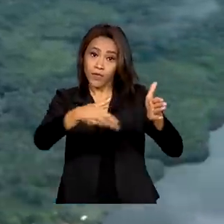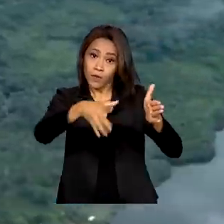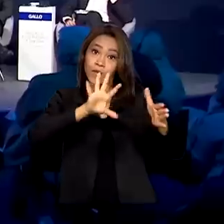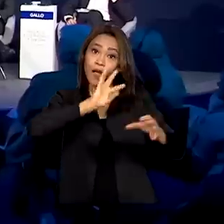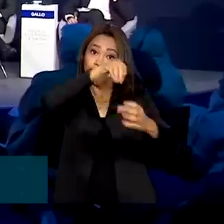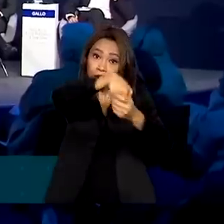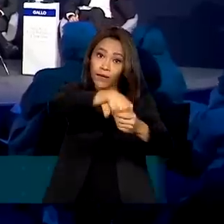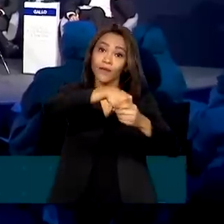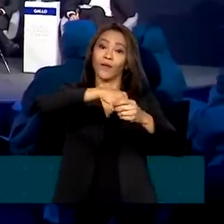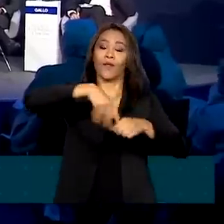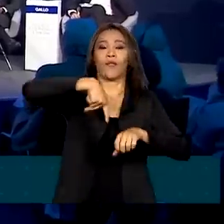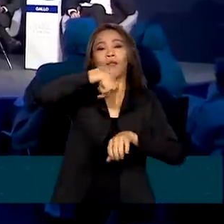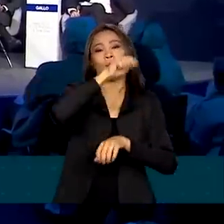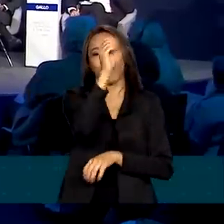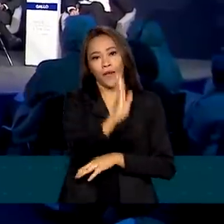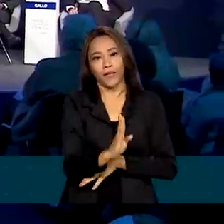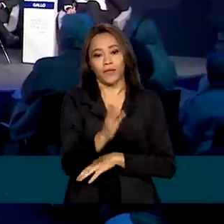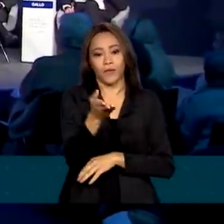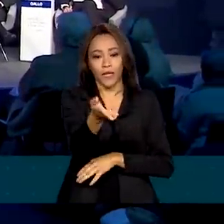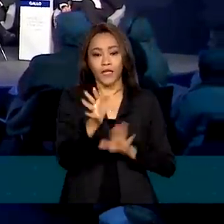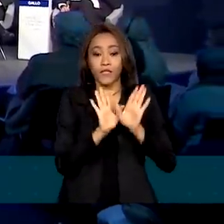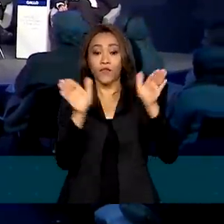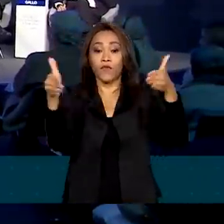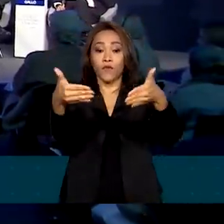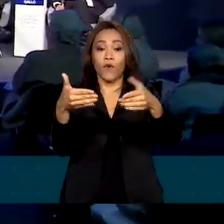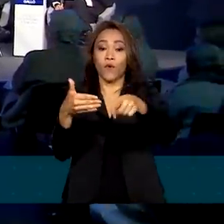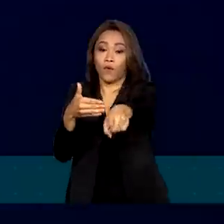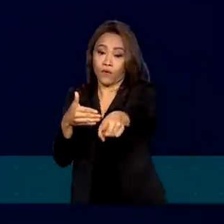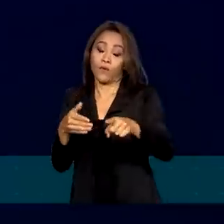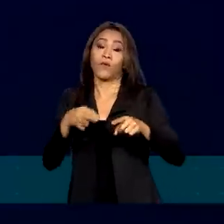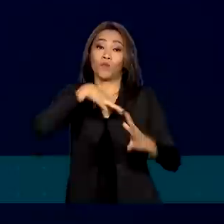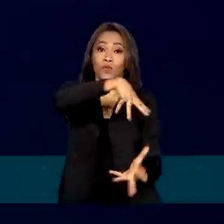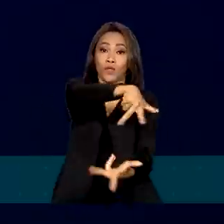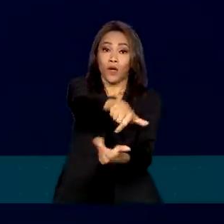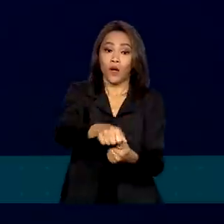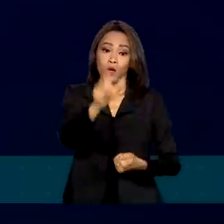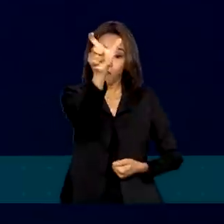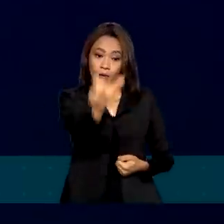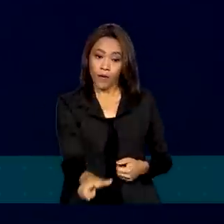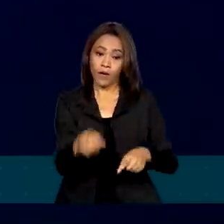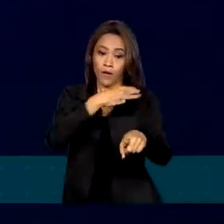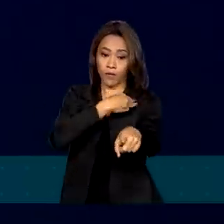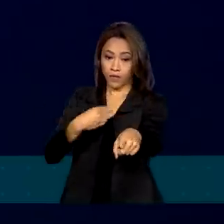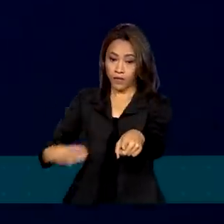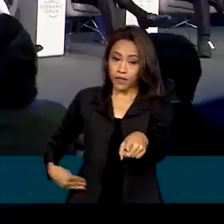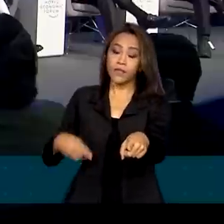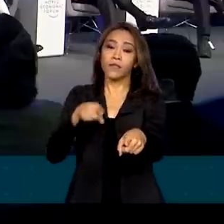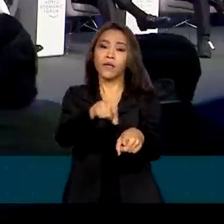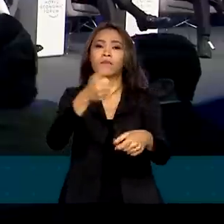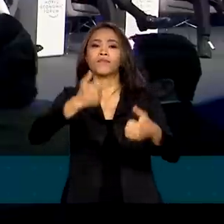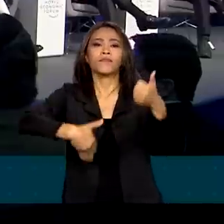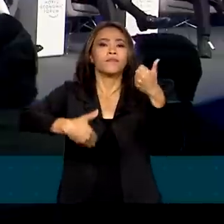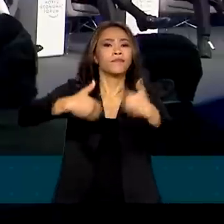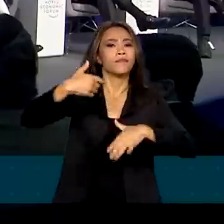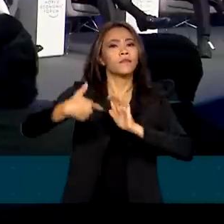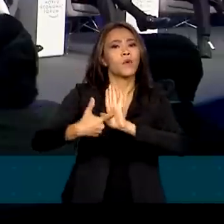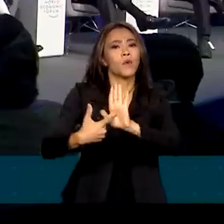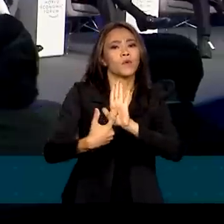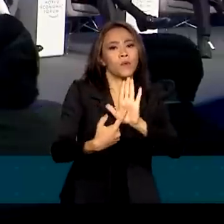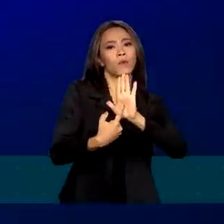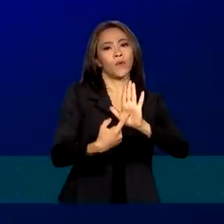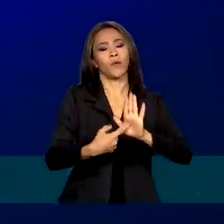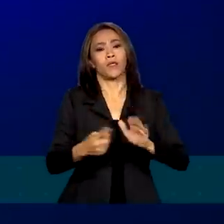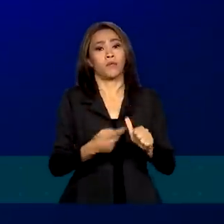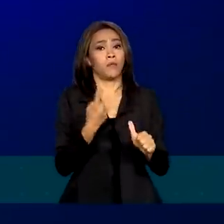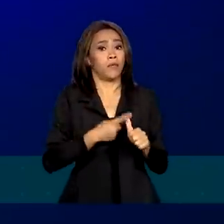Brasil. No Fórum Econômico Mundial, em Davos, na Suíça, a ministra do Meio Ambiente, Marina Silva, apresentou as primeiras